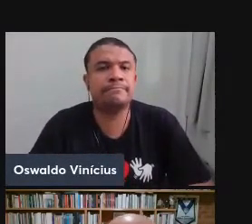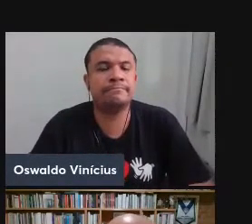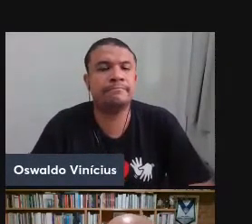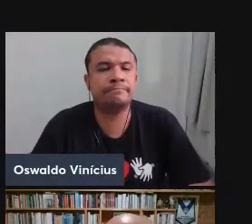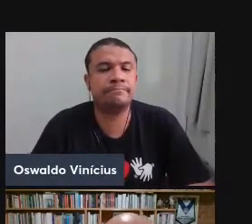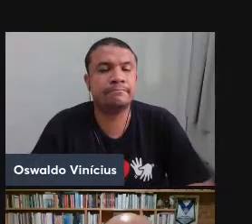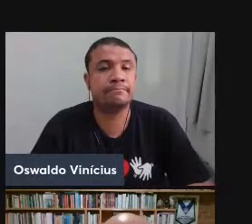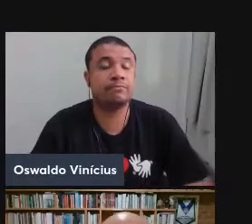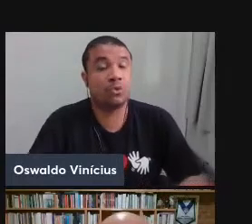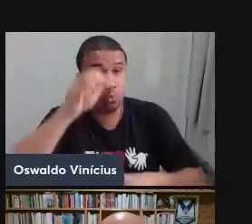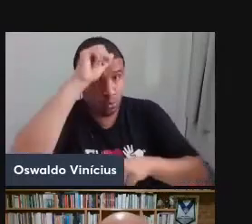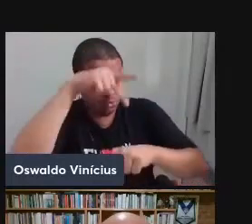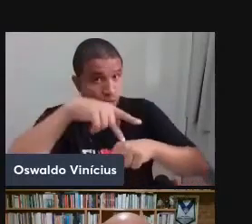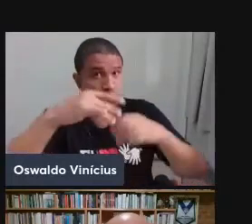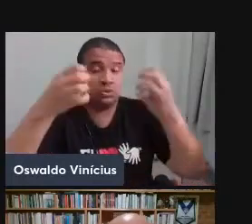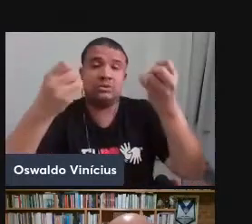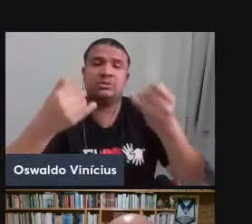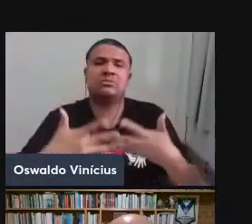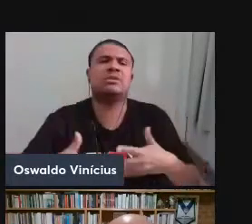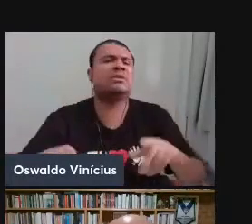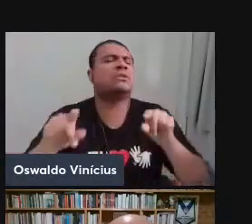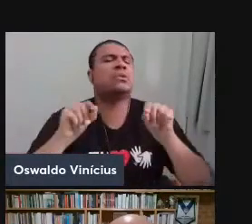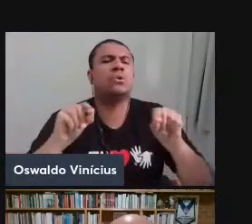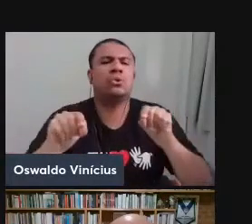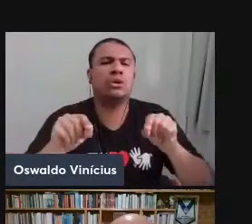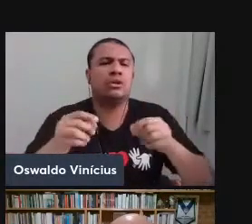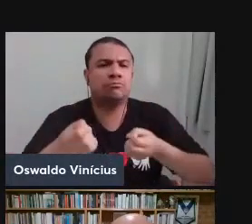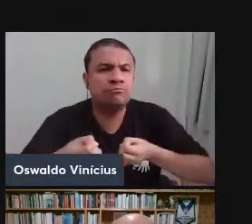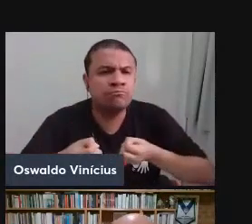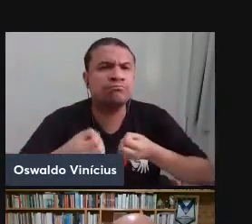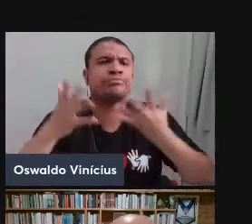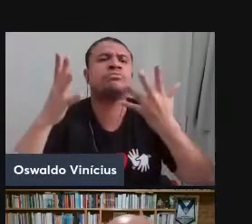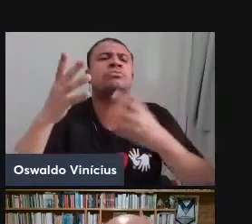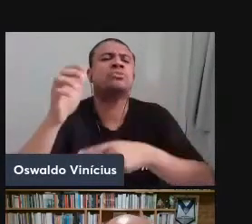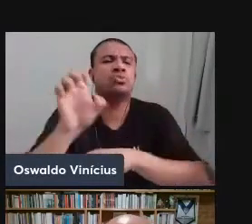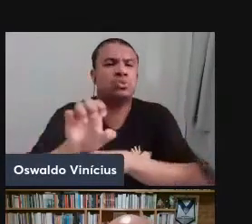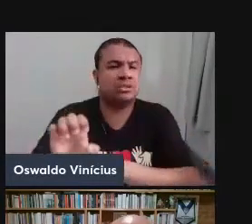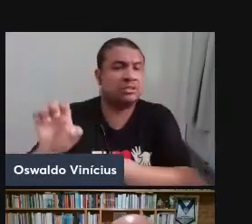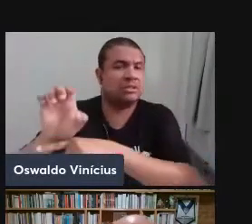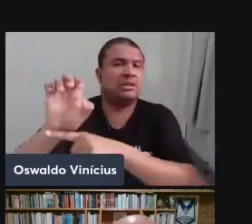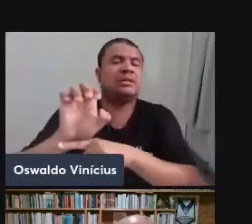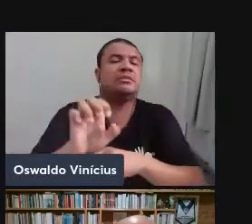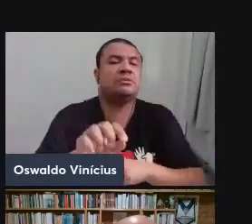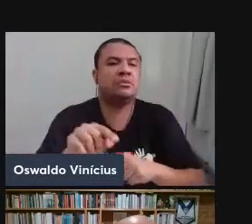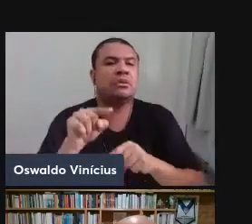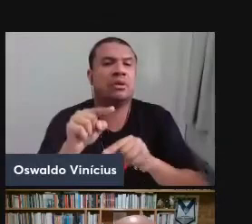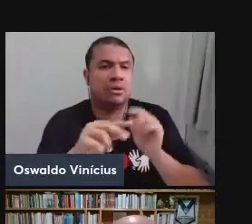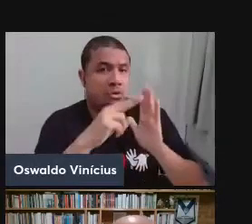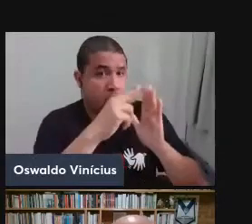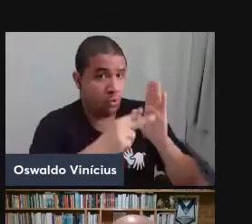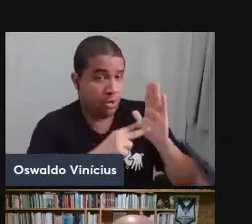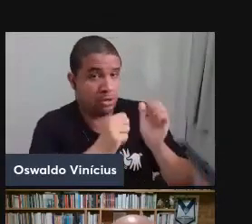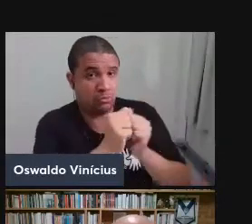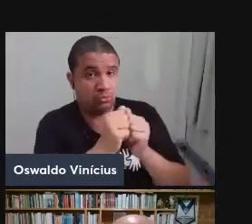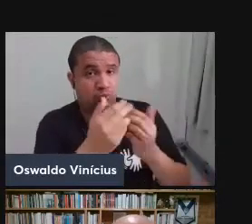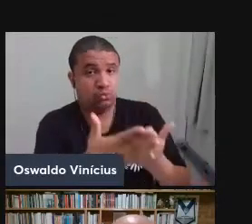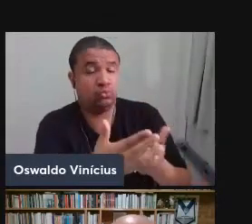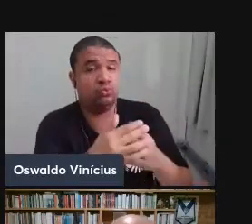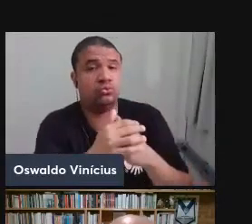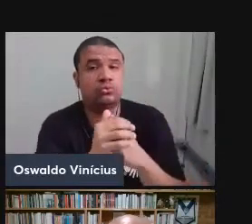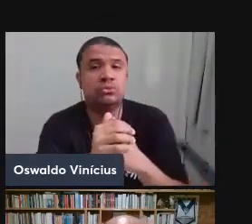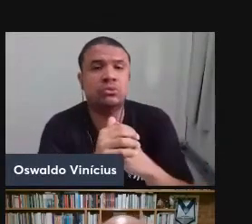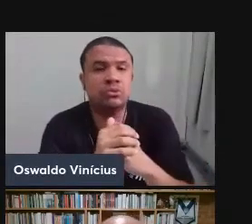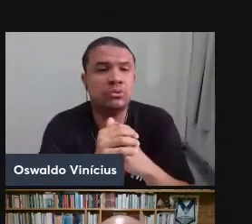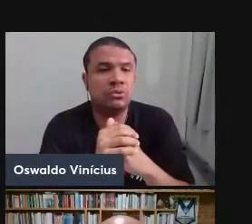Deleuze Guattari fala justamente sobre o surgimento do Estado, e esse trecho eu leio para vocês, porque ele